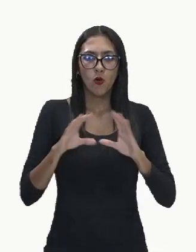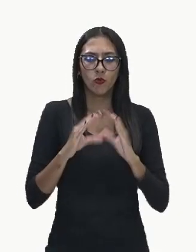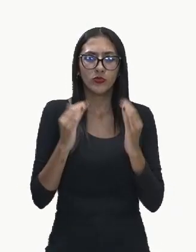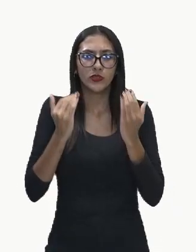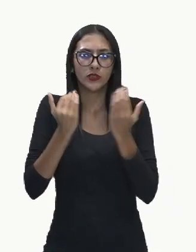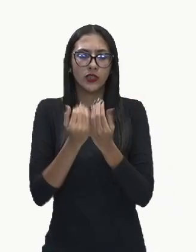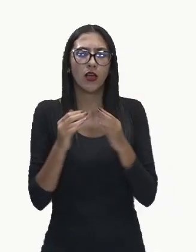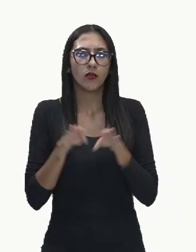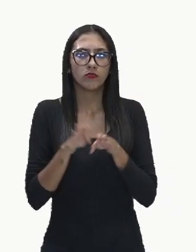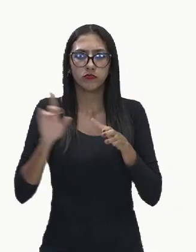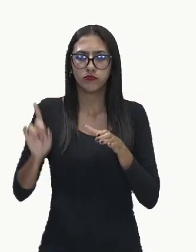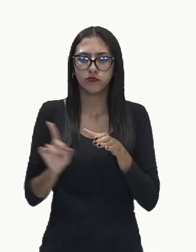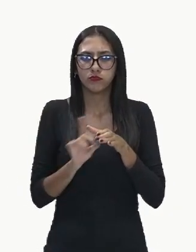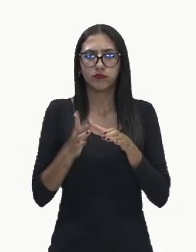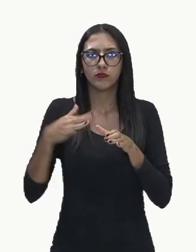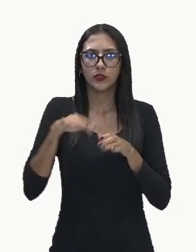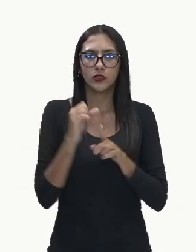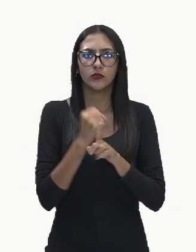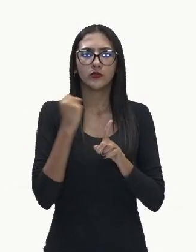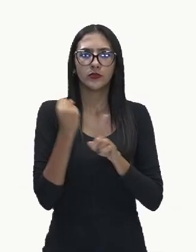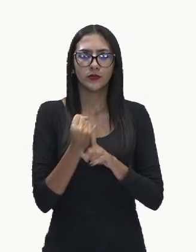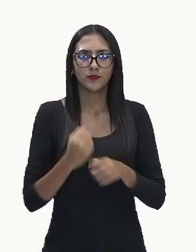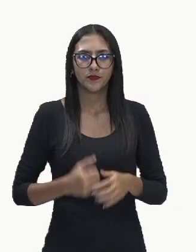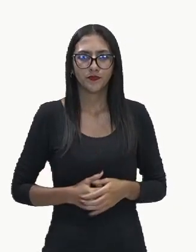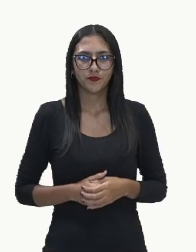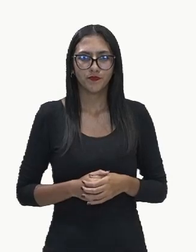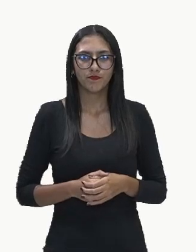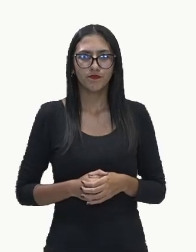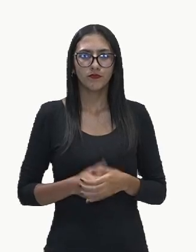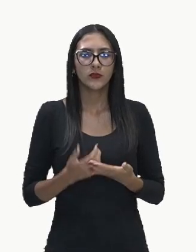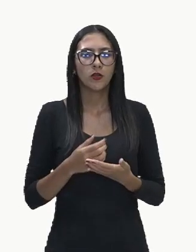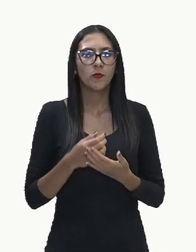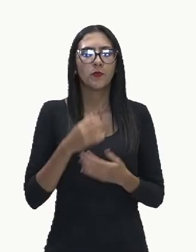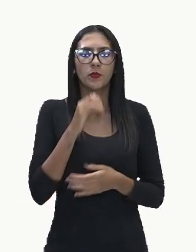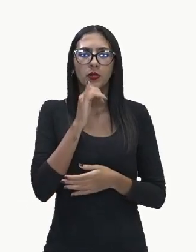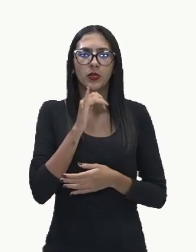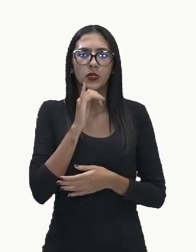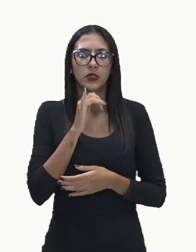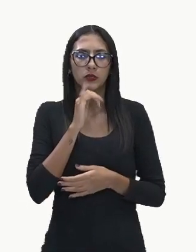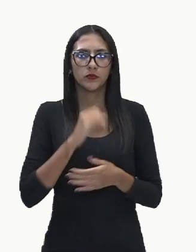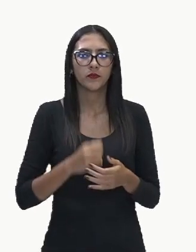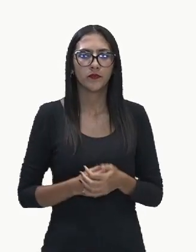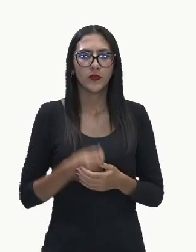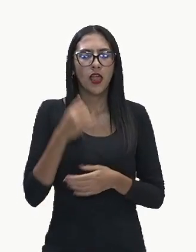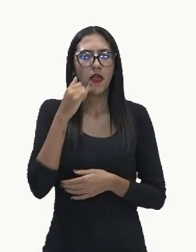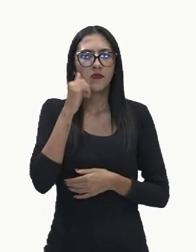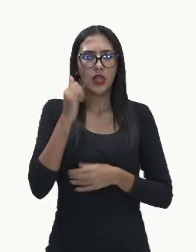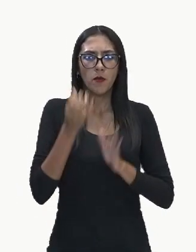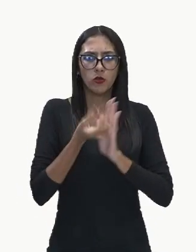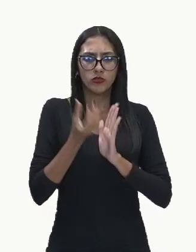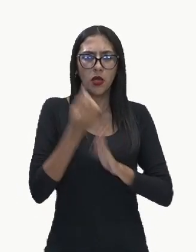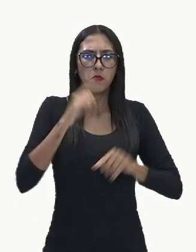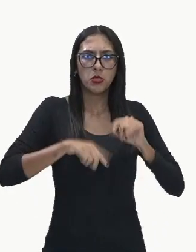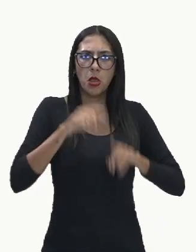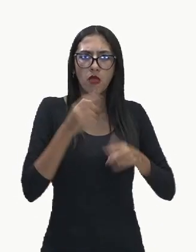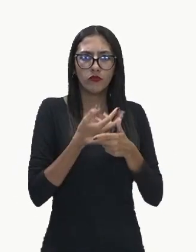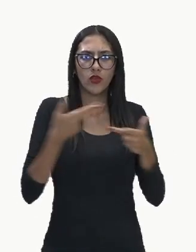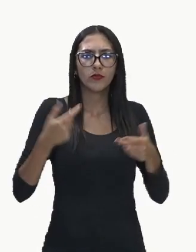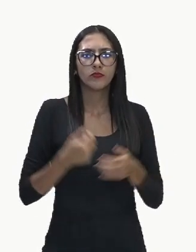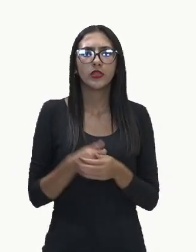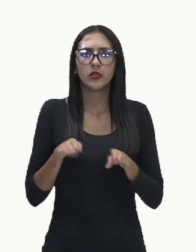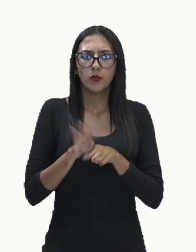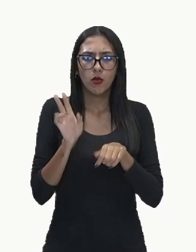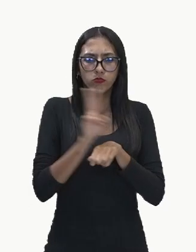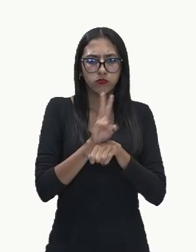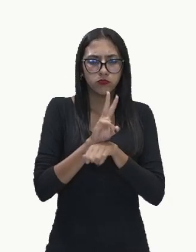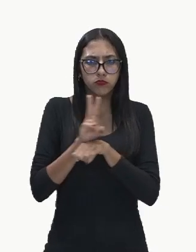inclusão social redução na fonte da fonte do lixo não é isso monitoramento